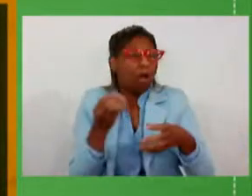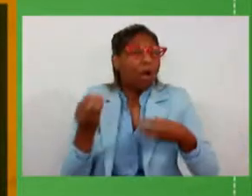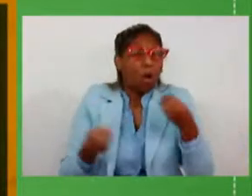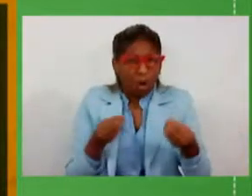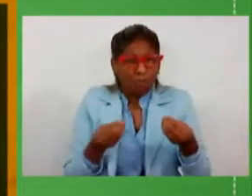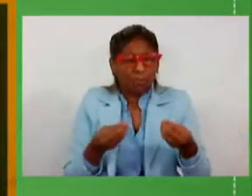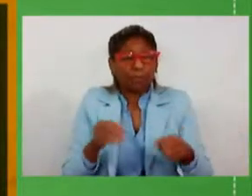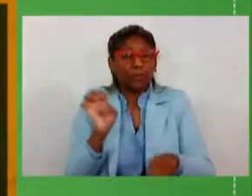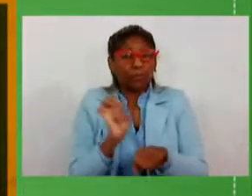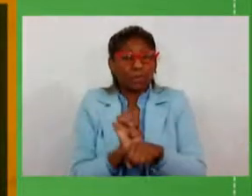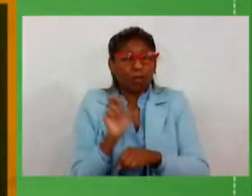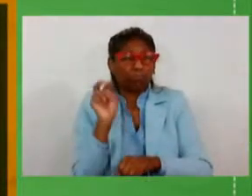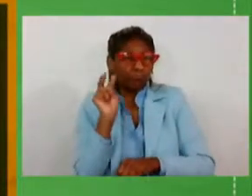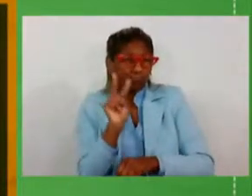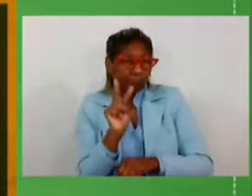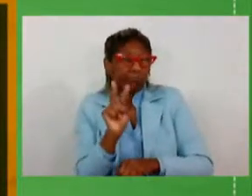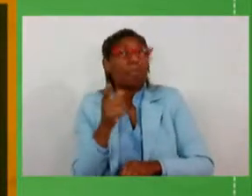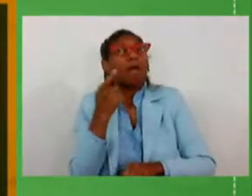consiga promover,